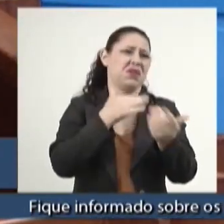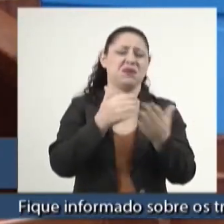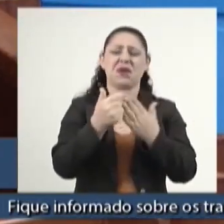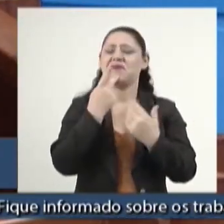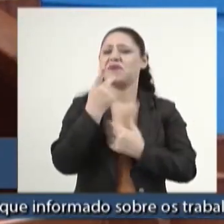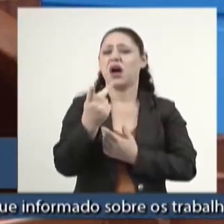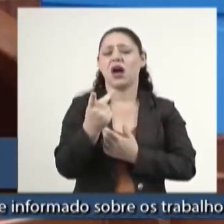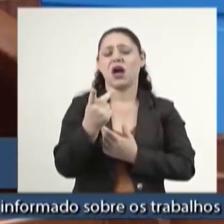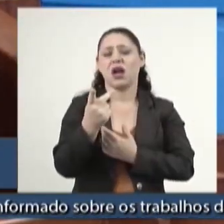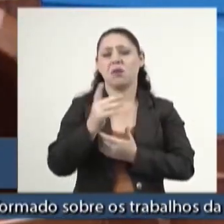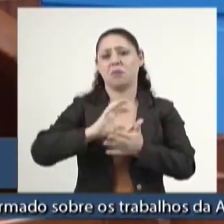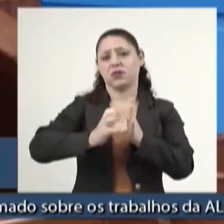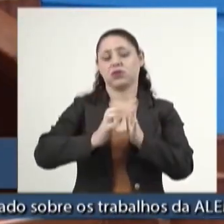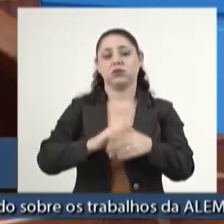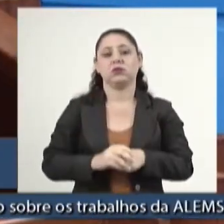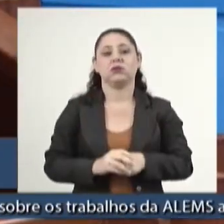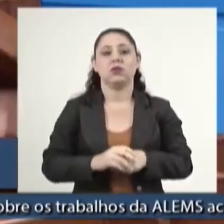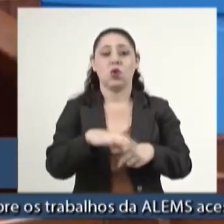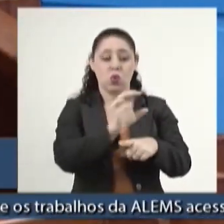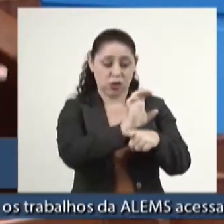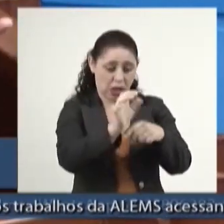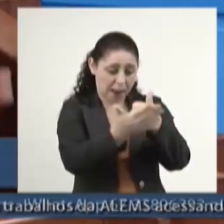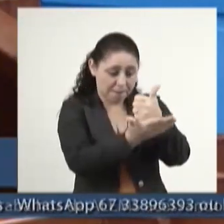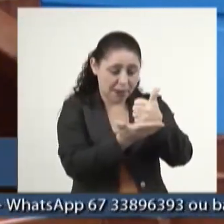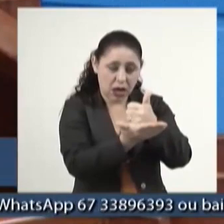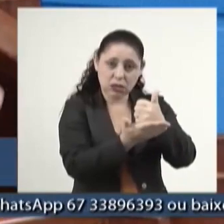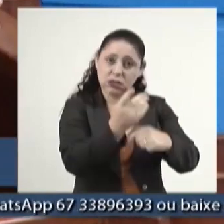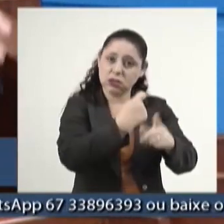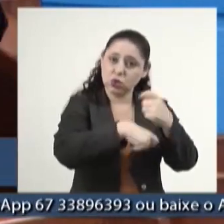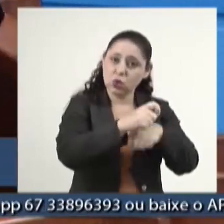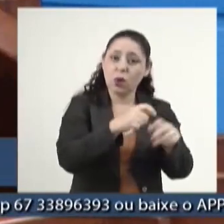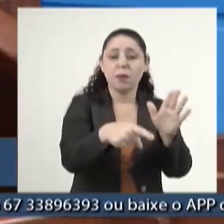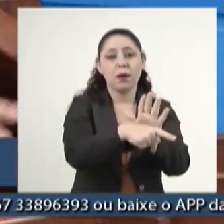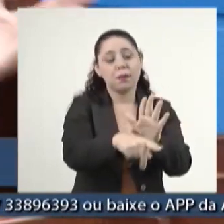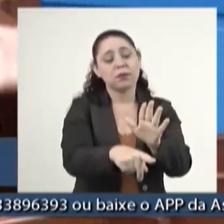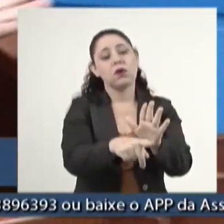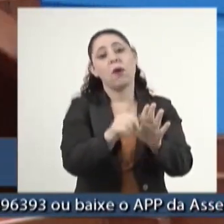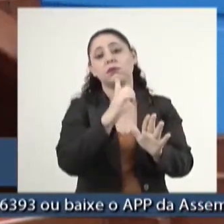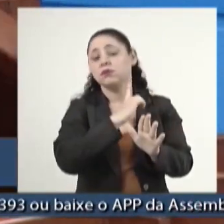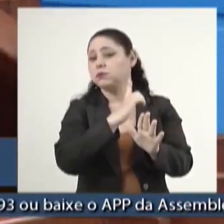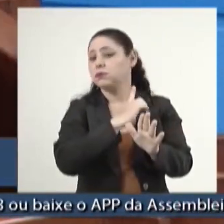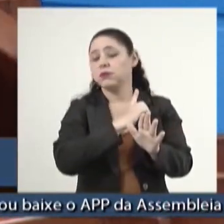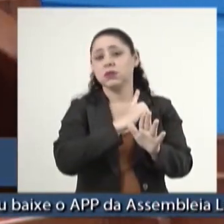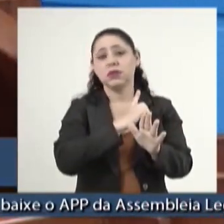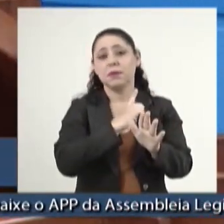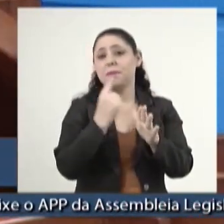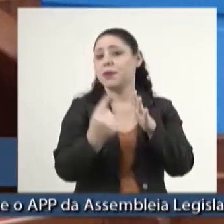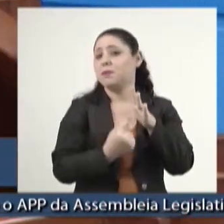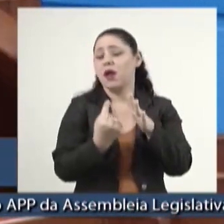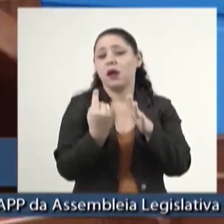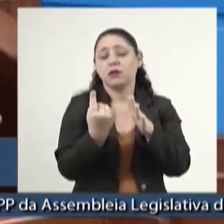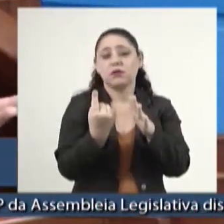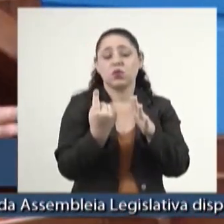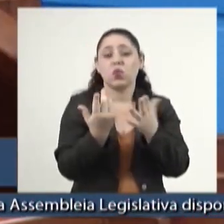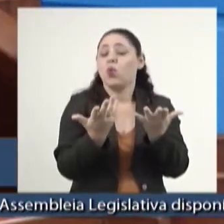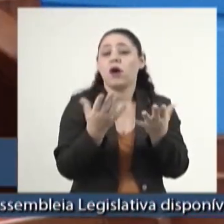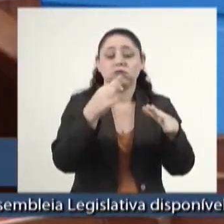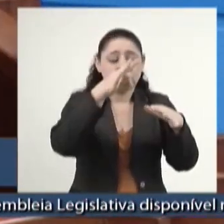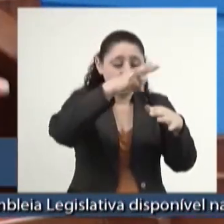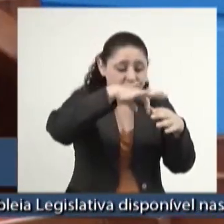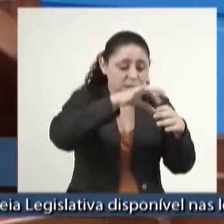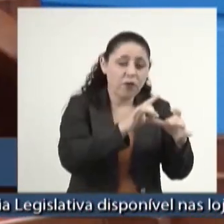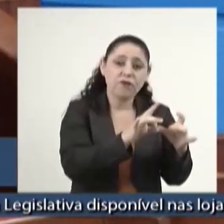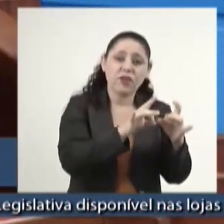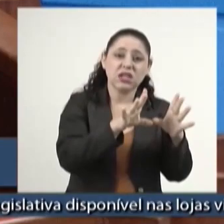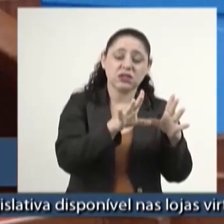ideológico, ele é um Estado cuja base da economia está no setor primário. E o setor